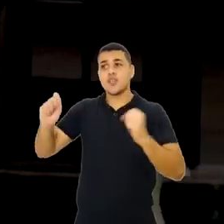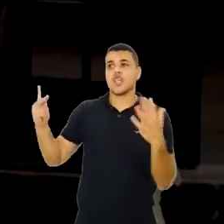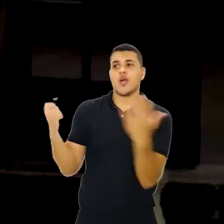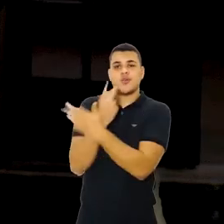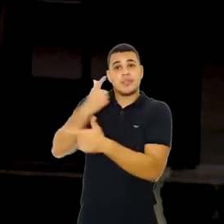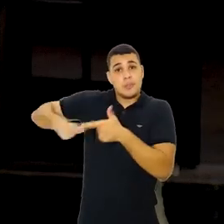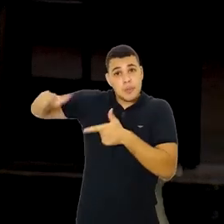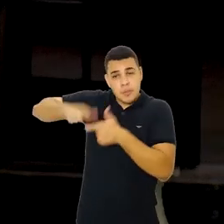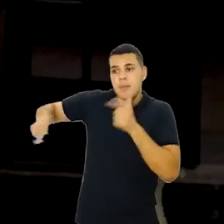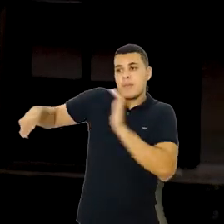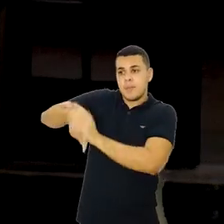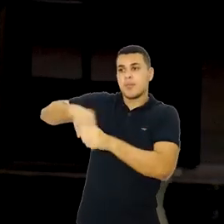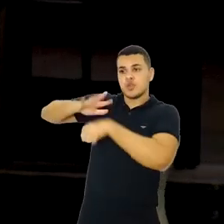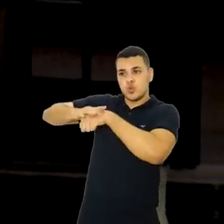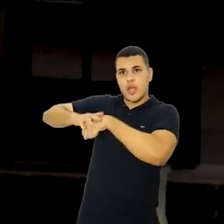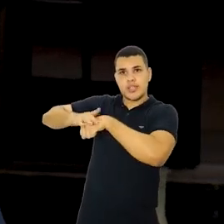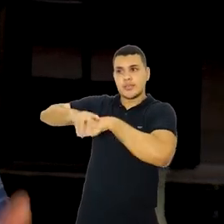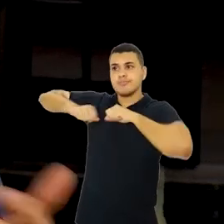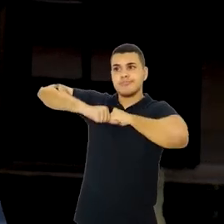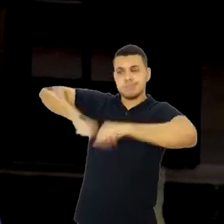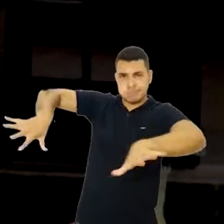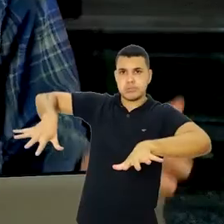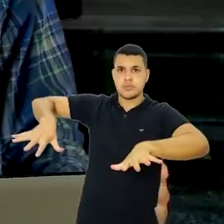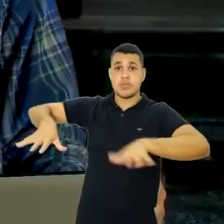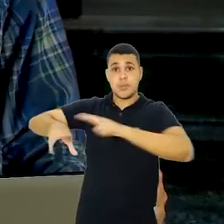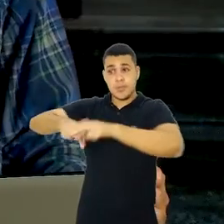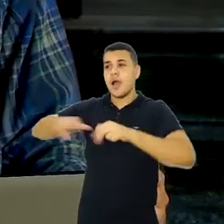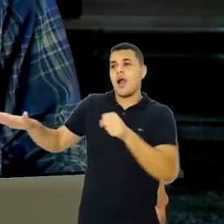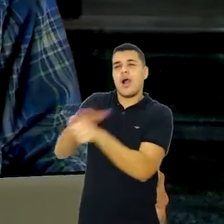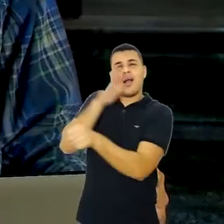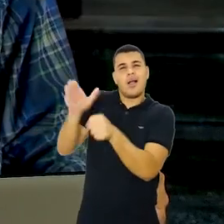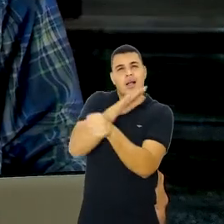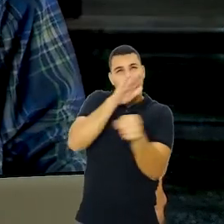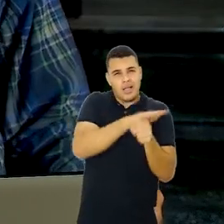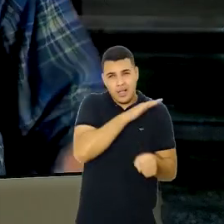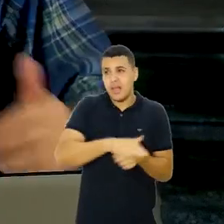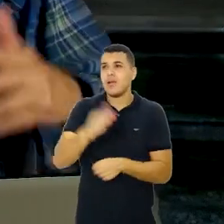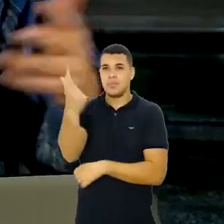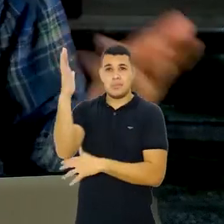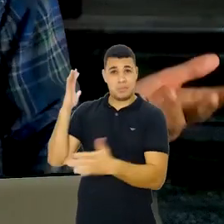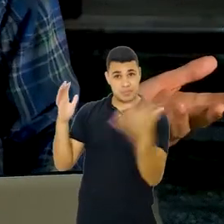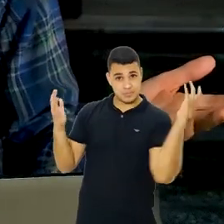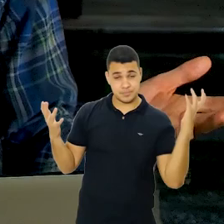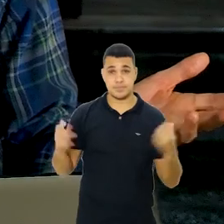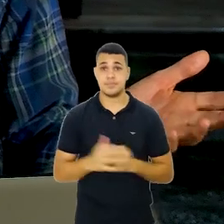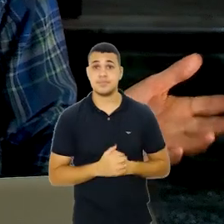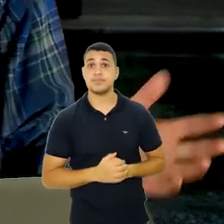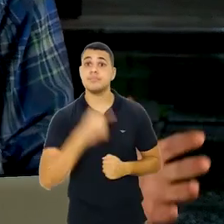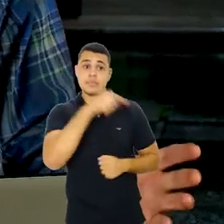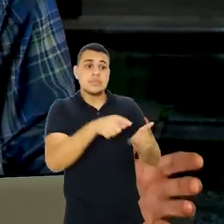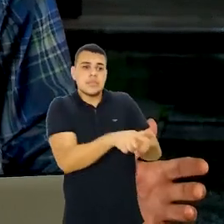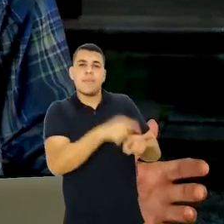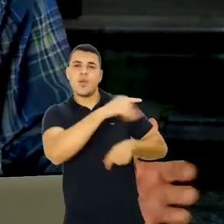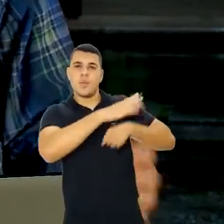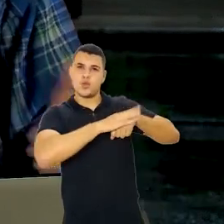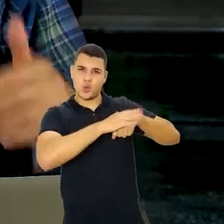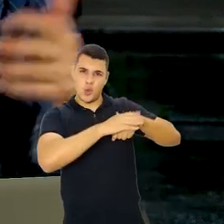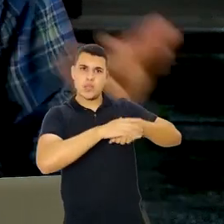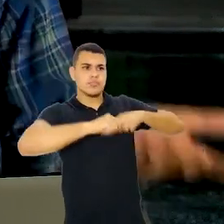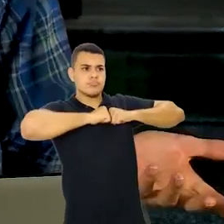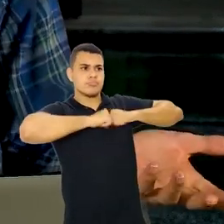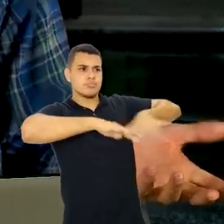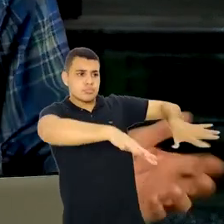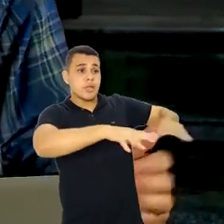também provoca problemas relacionados a epidemias ou pandemias de doenças. A aglomeração, desnecessário falar,